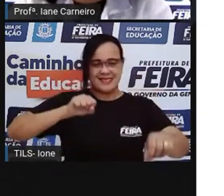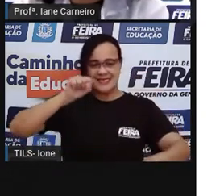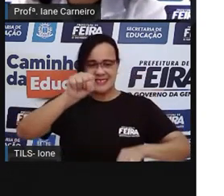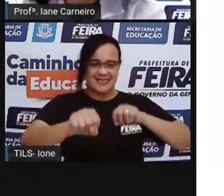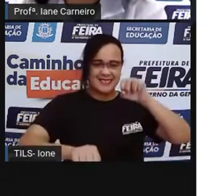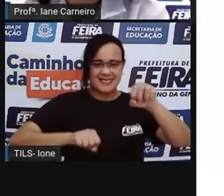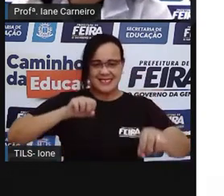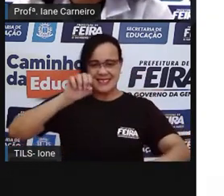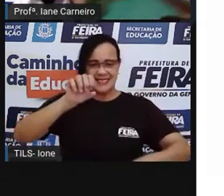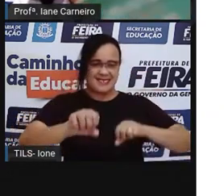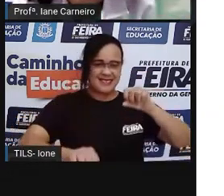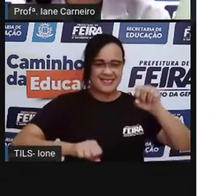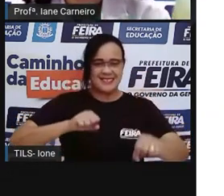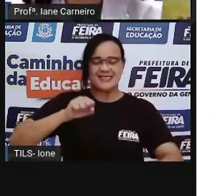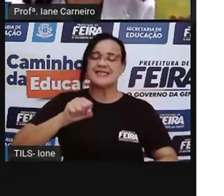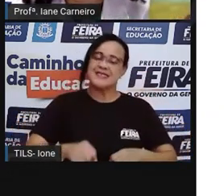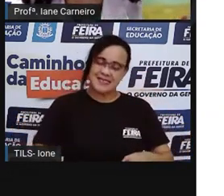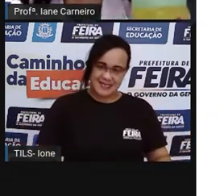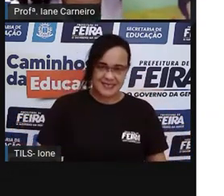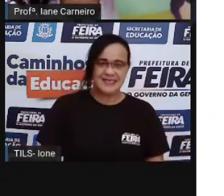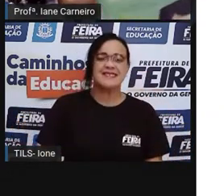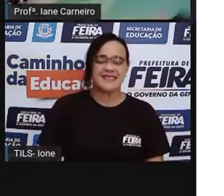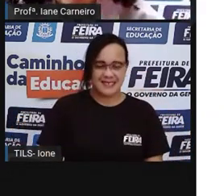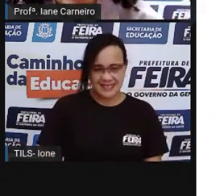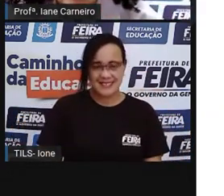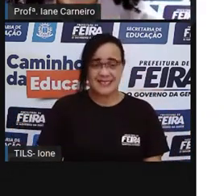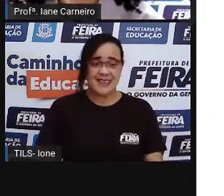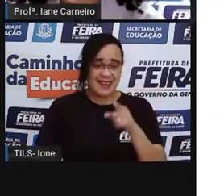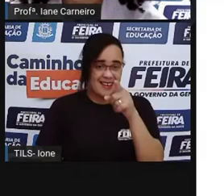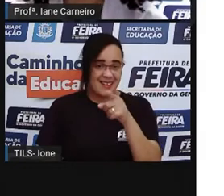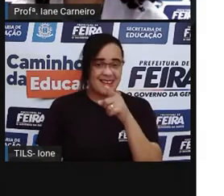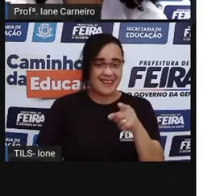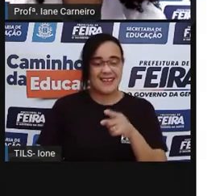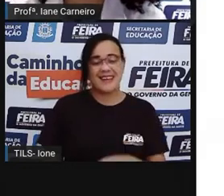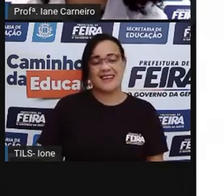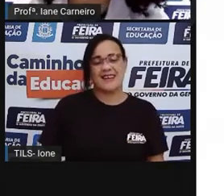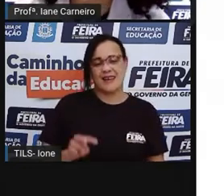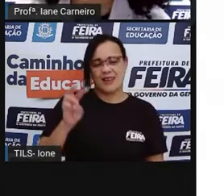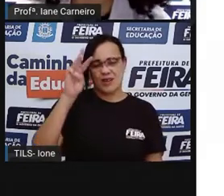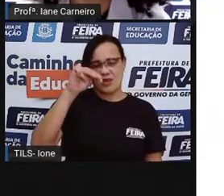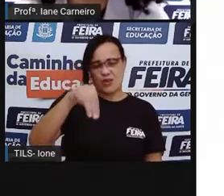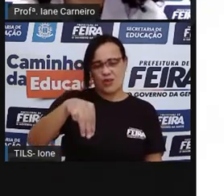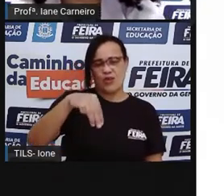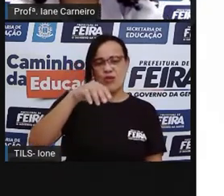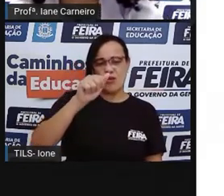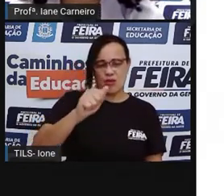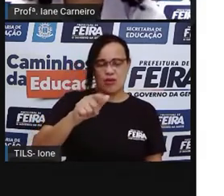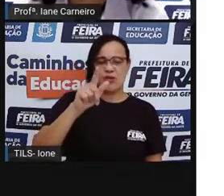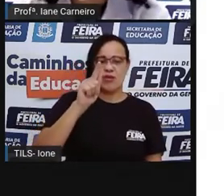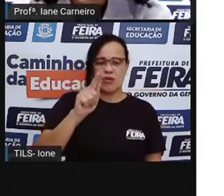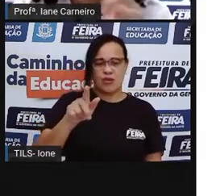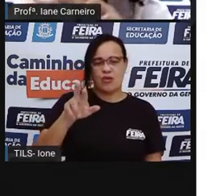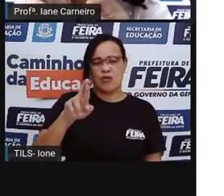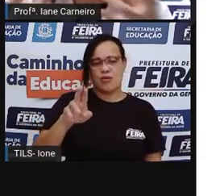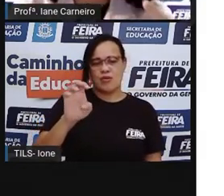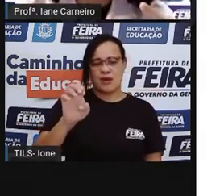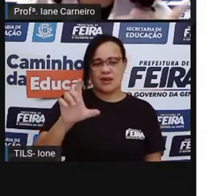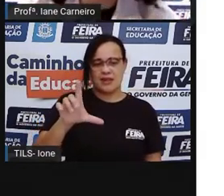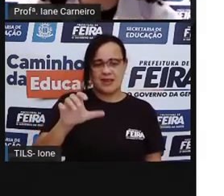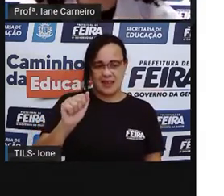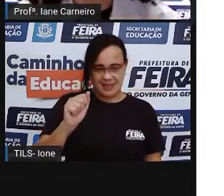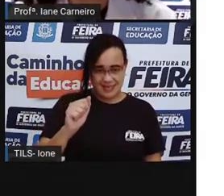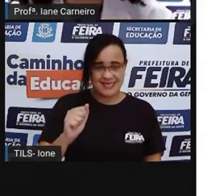Ou como disse lá no livro de Emília, a magrela, né? O nome que deram a ela, né? O nome de magrela. Porque ela é bem